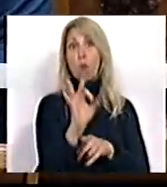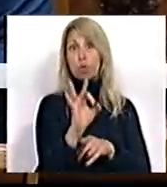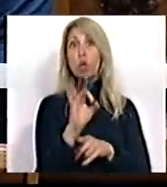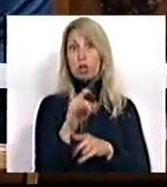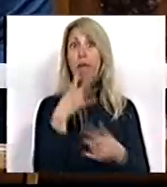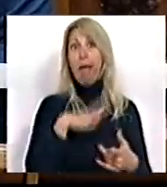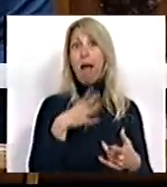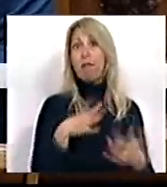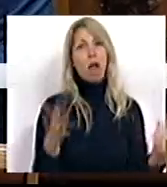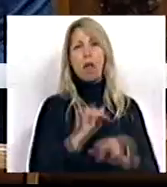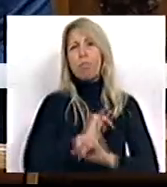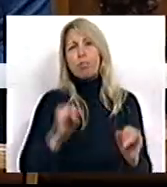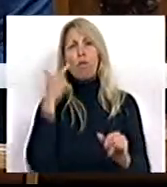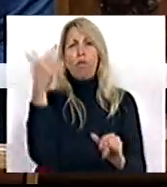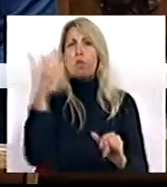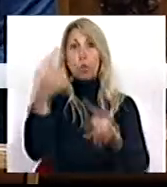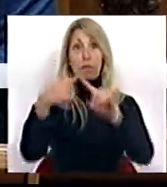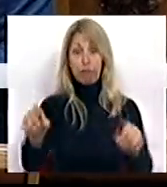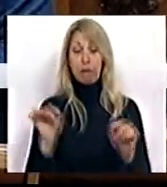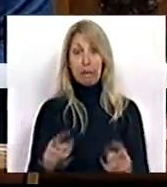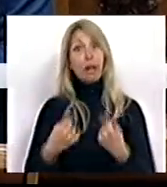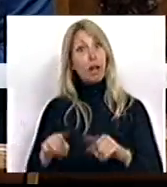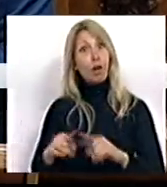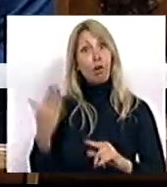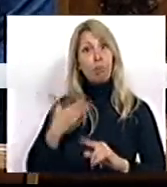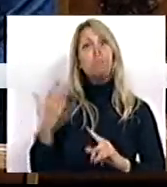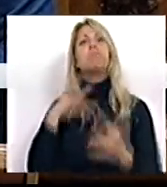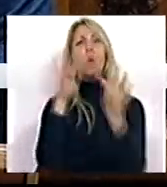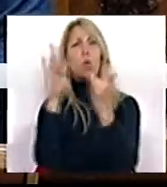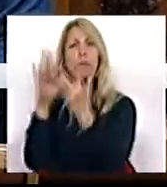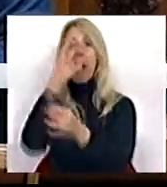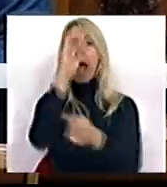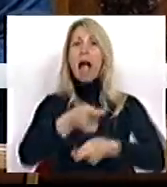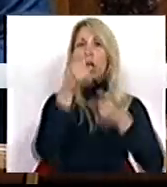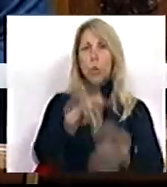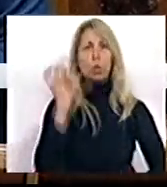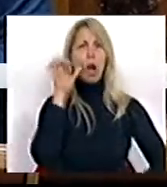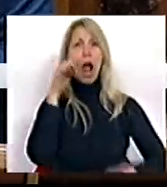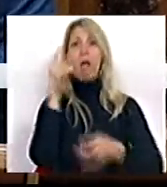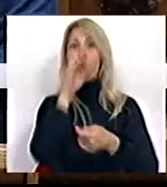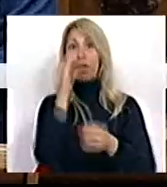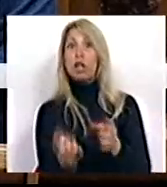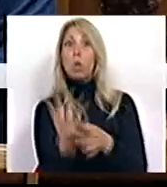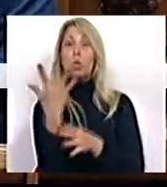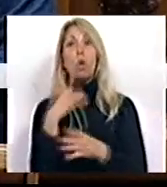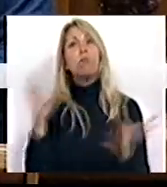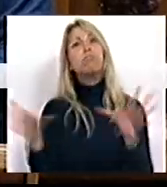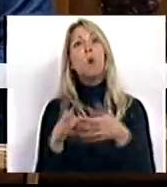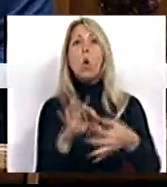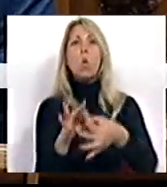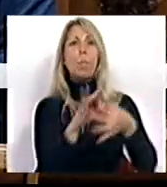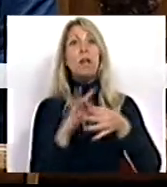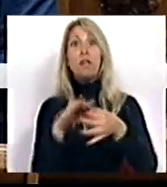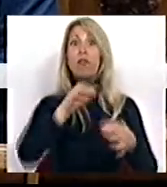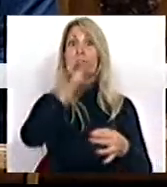possível um futuro diferente. Nestas Jornadas, contactámos com os agricultores, os viticultores, o movimento cooperativo da região, ao